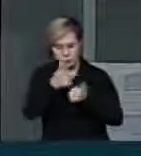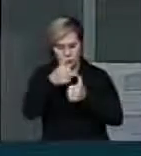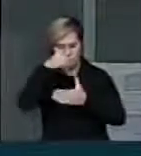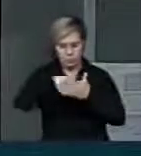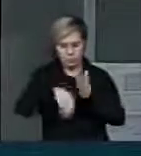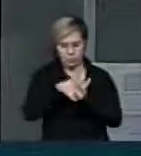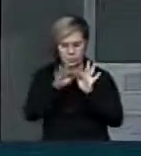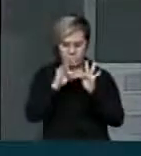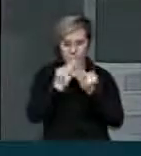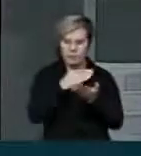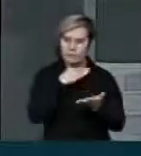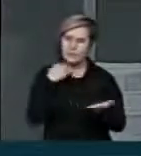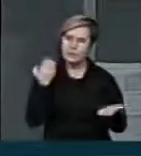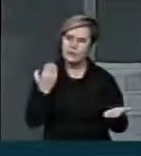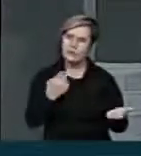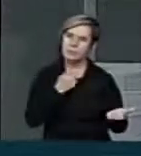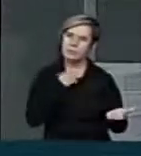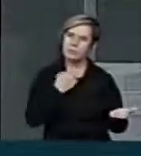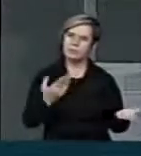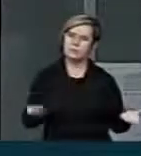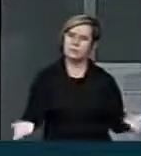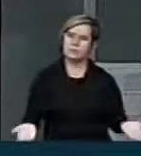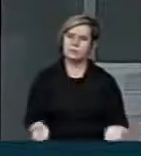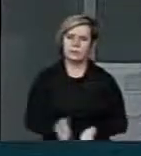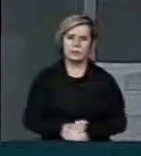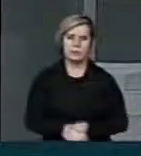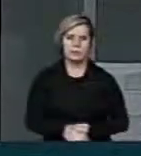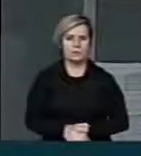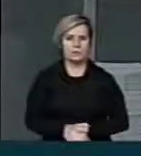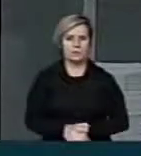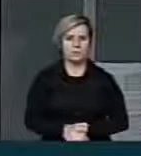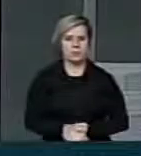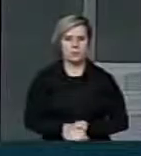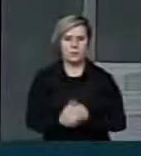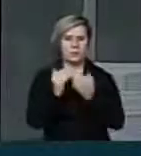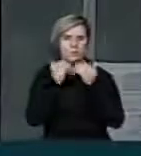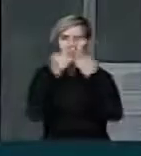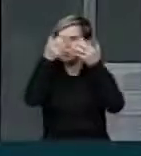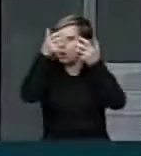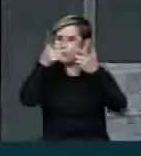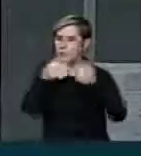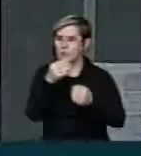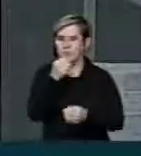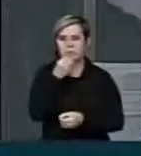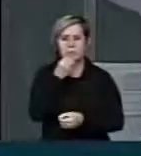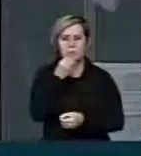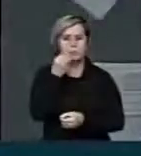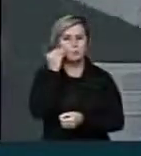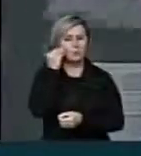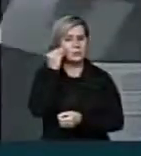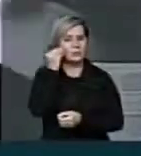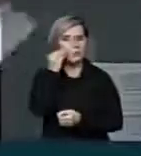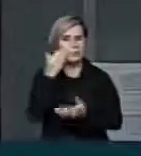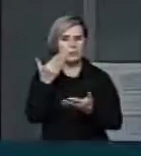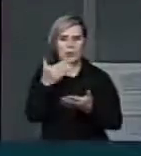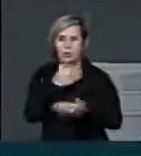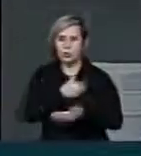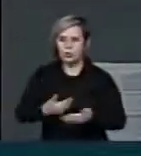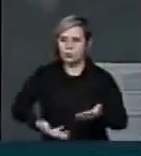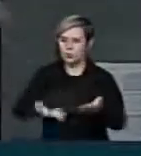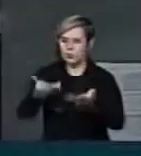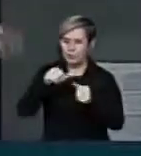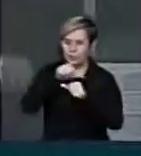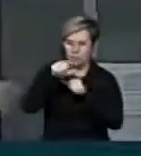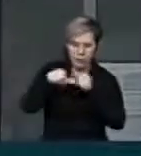Peço que conclua, deputado Mimos. Não se justifica que o governo tente mexer nas